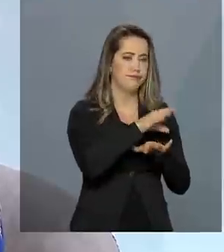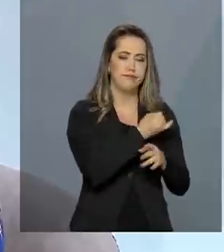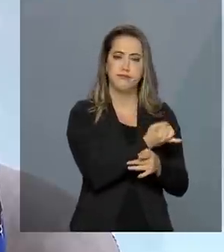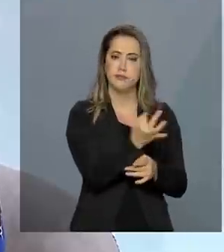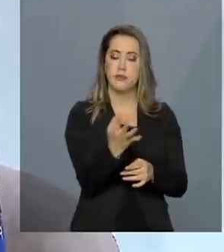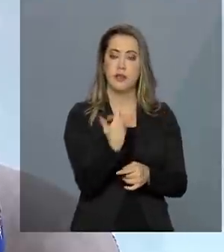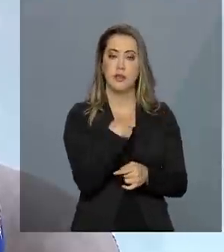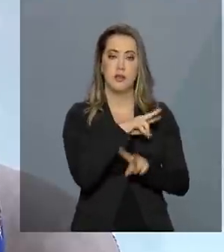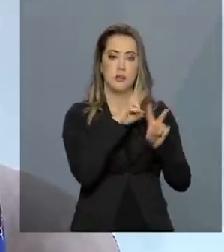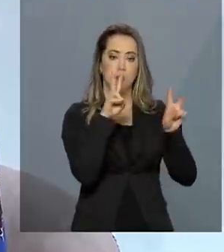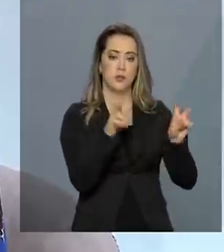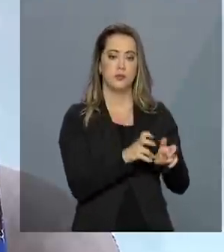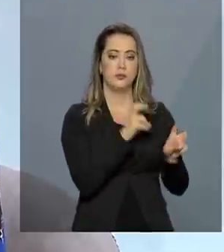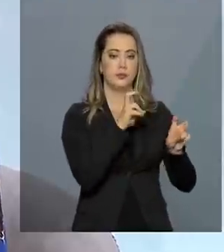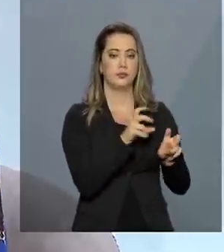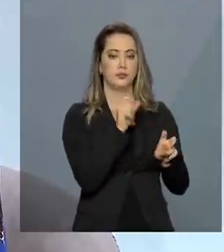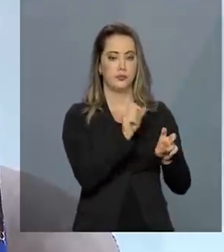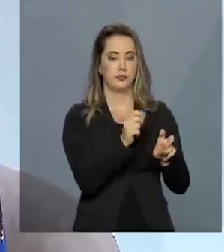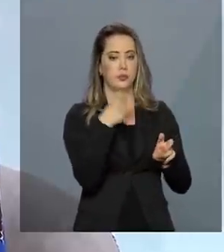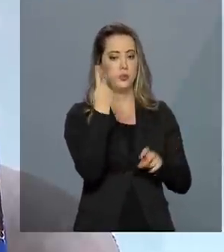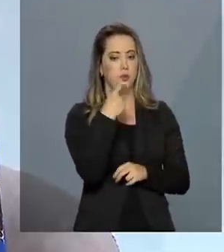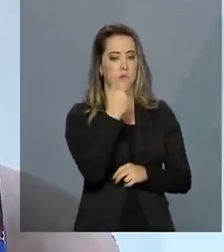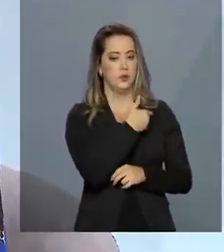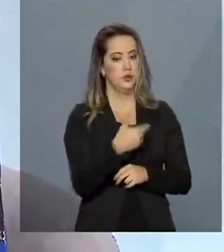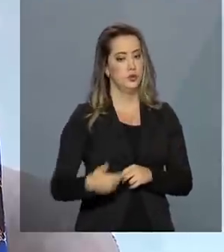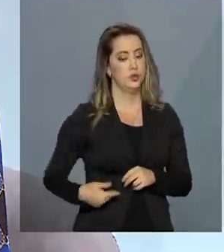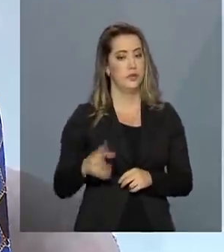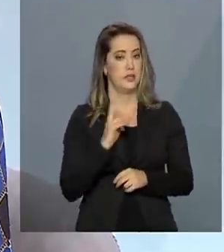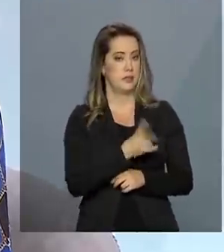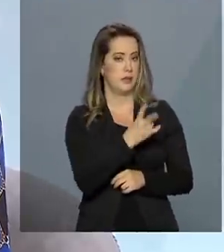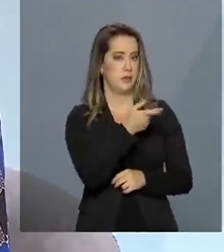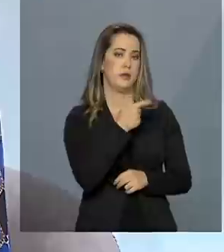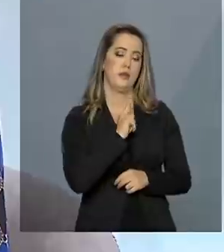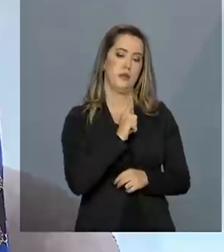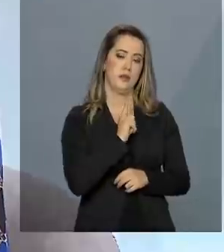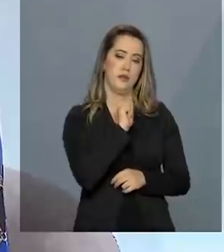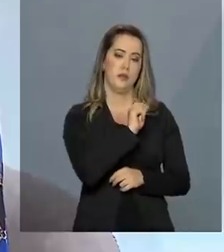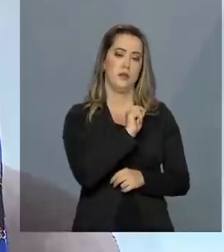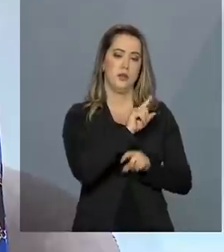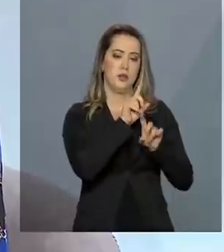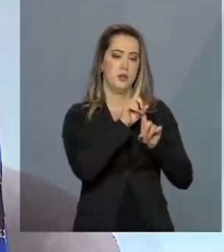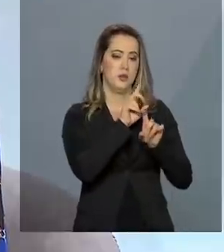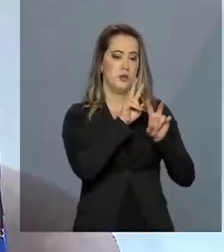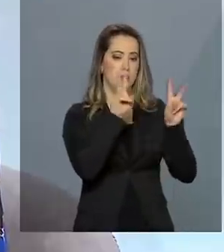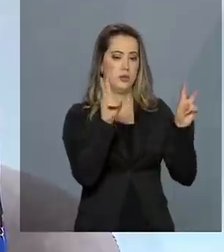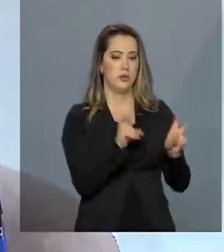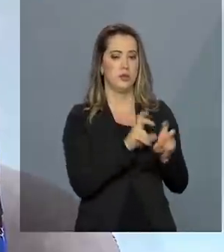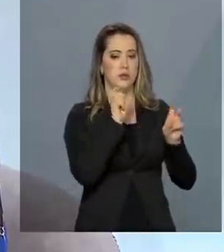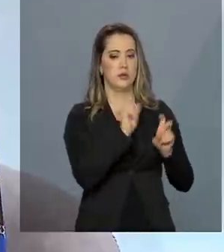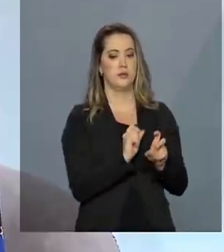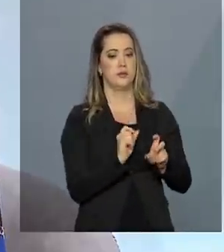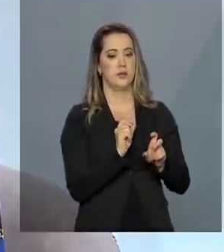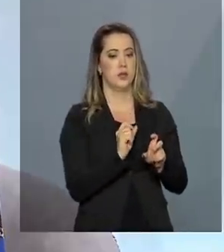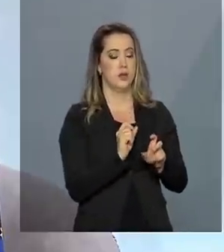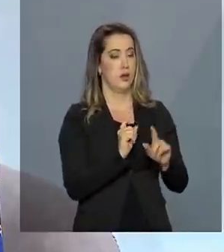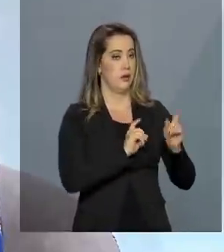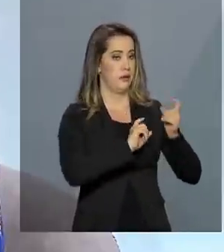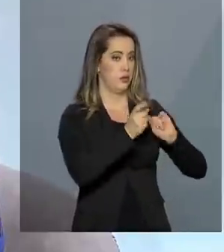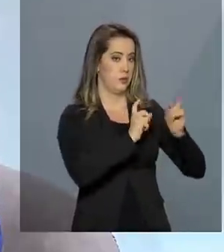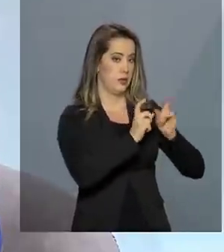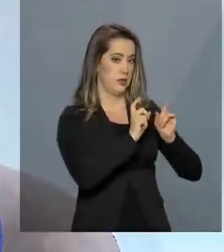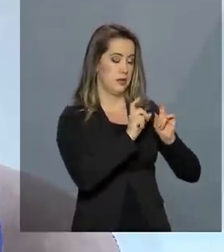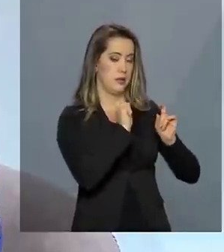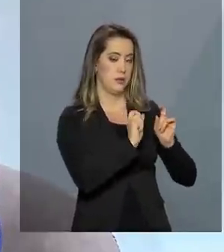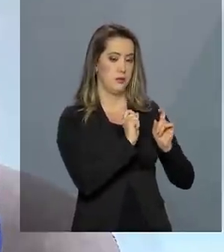o fato de ele ter se tornado uma política pública permanente, o que faz com que os gestores